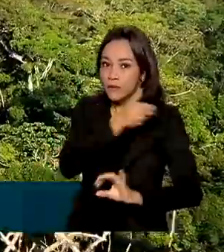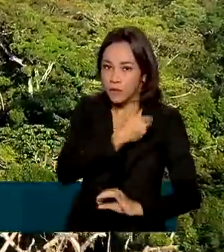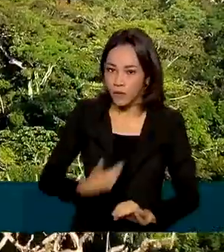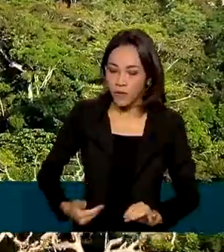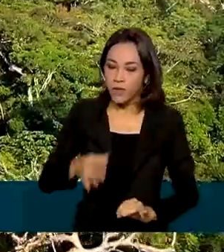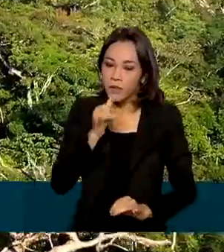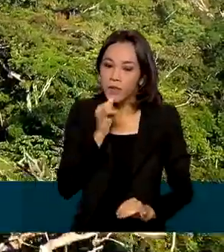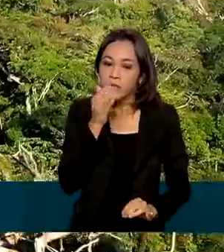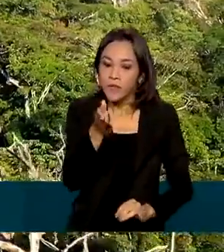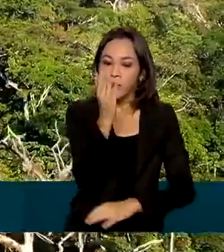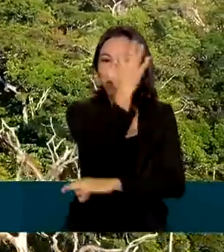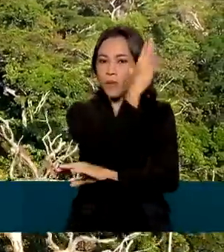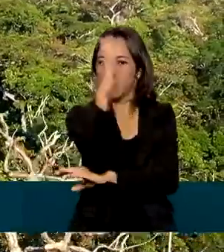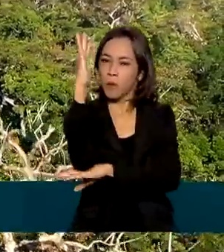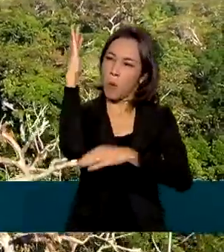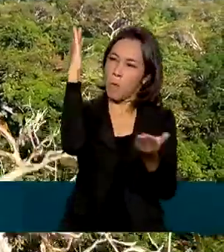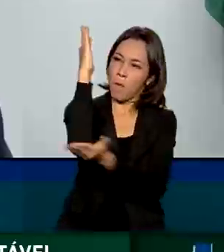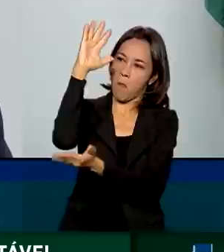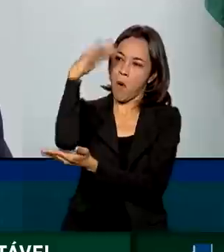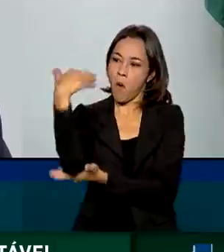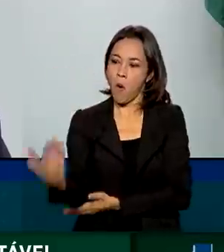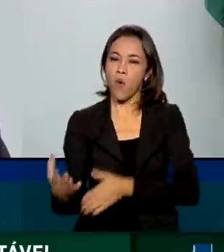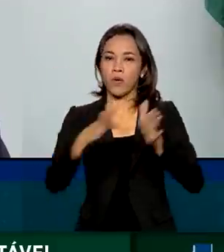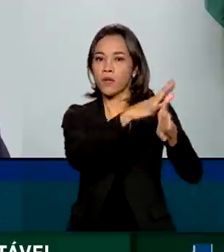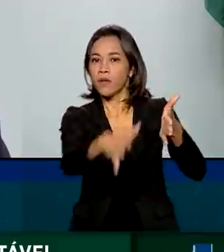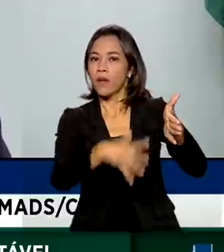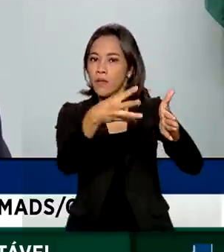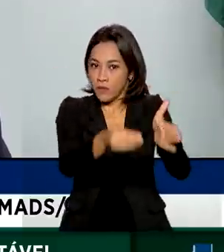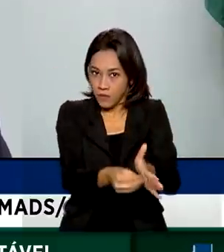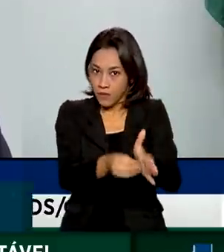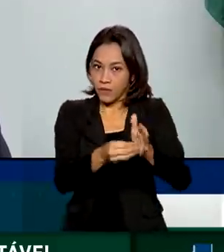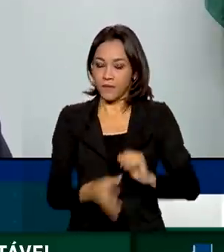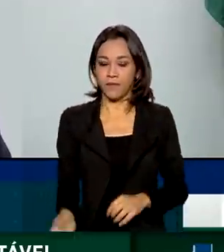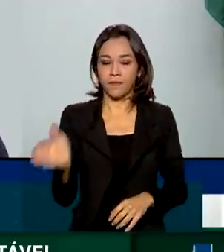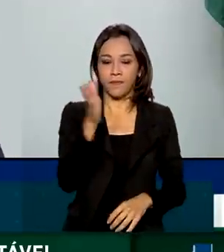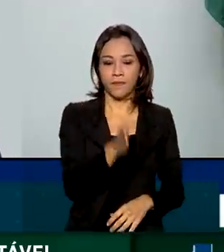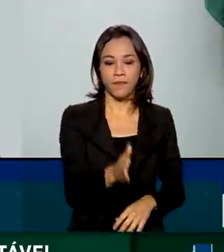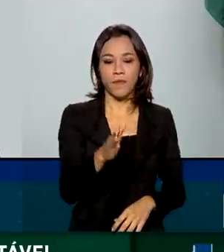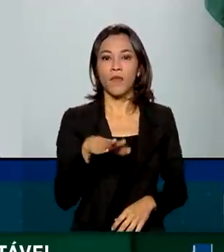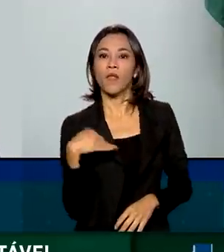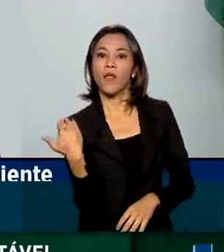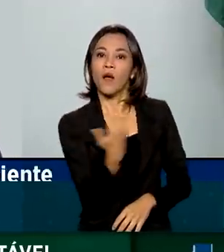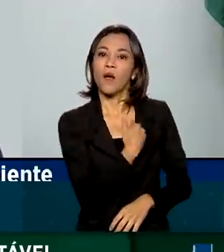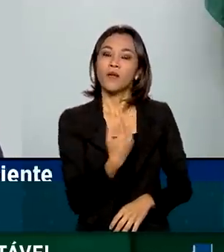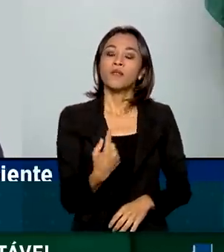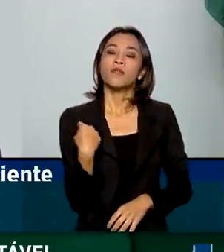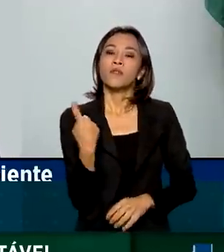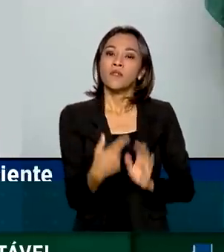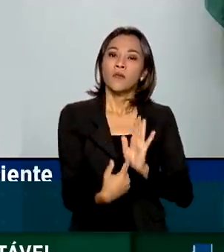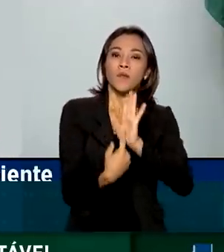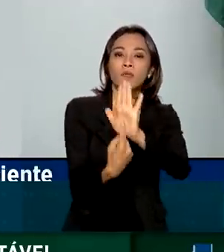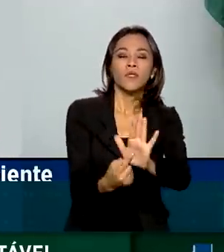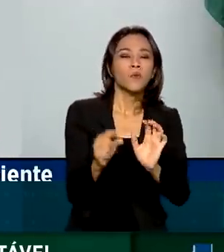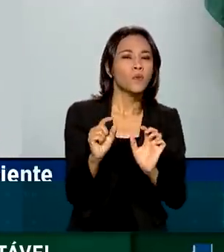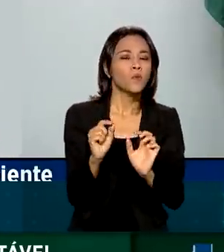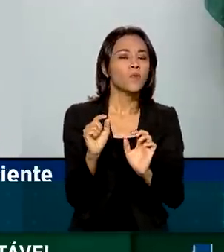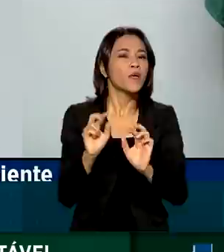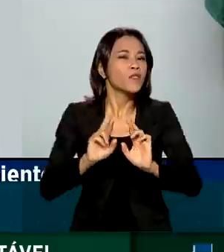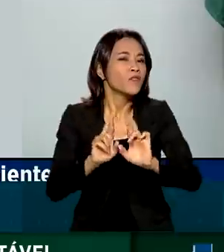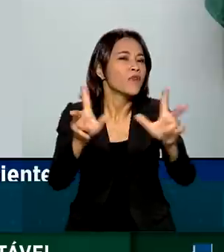como o combate ao desmatamento da Amazônia. A gente trouxe algo bastante diferente e foi